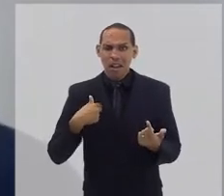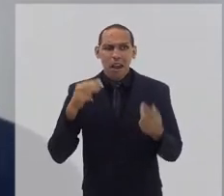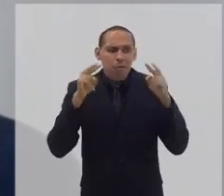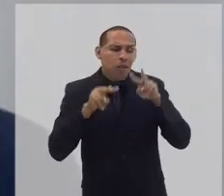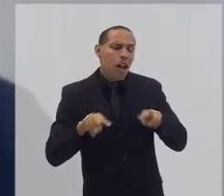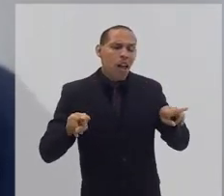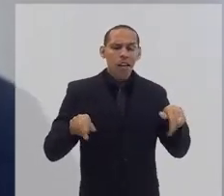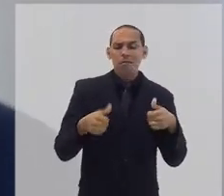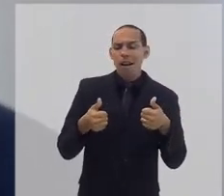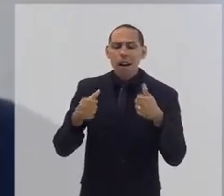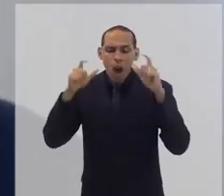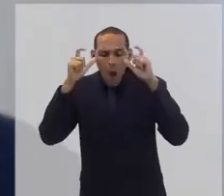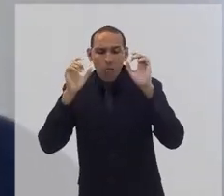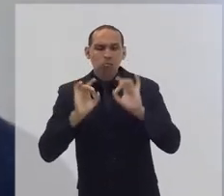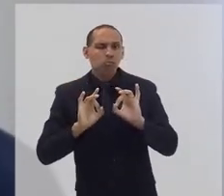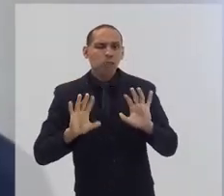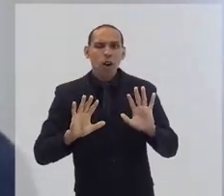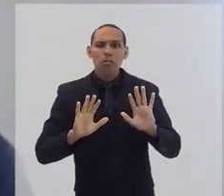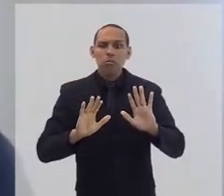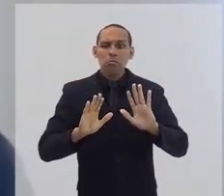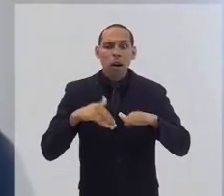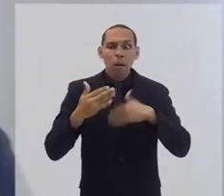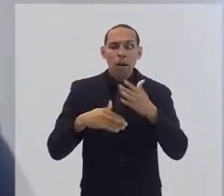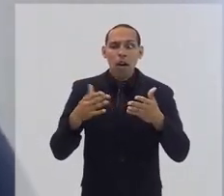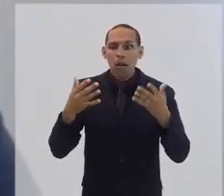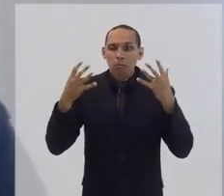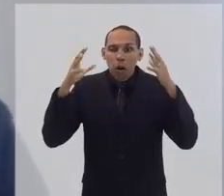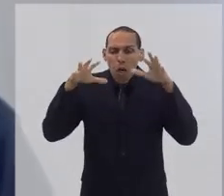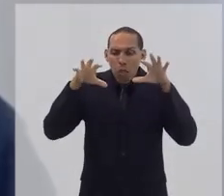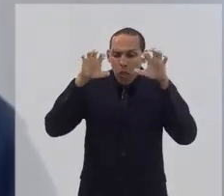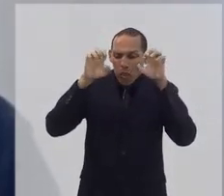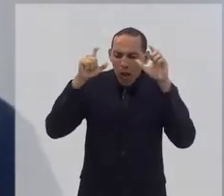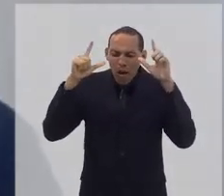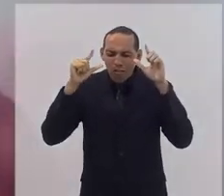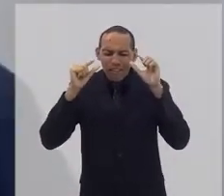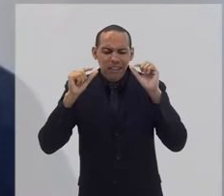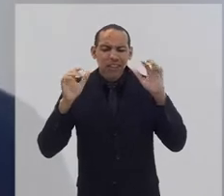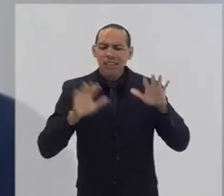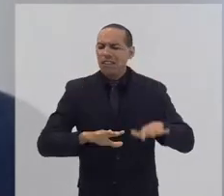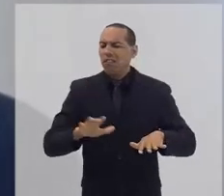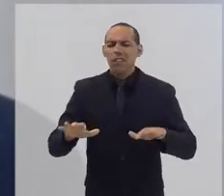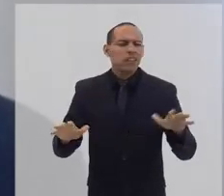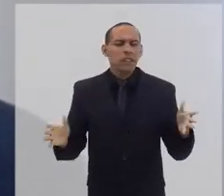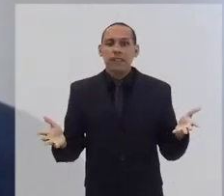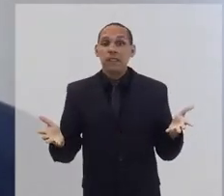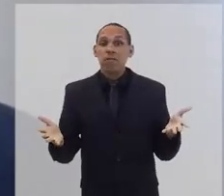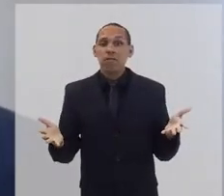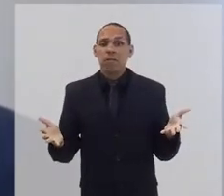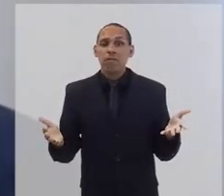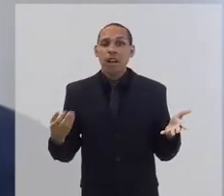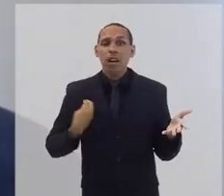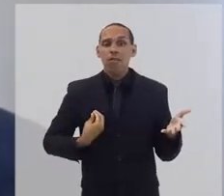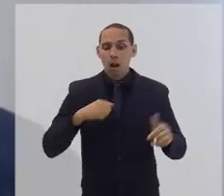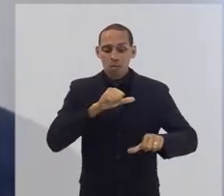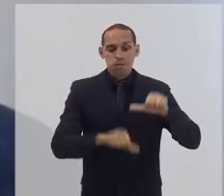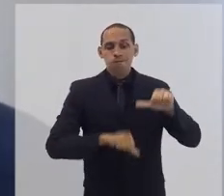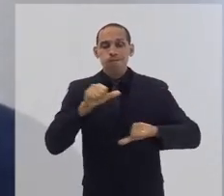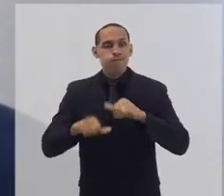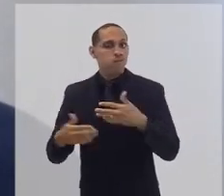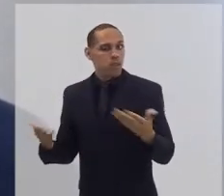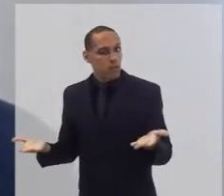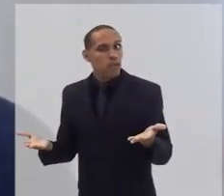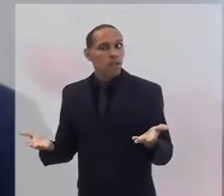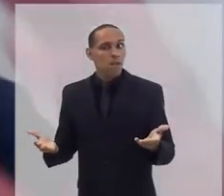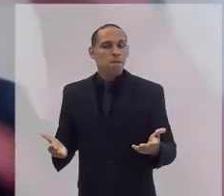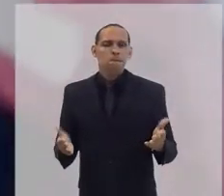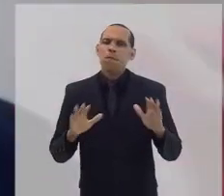diminuiu muito e minha vida, consequentemente, mudou muito. Mas era uma novidade. Então, eu cheguei lá para fazer as